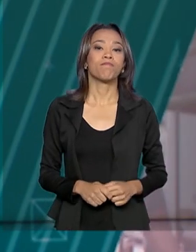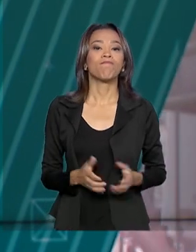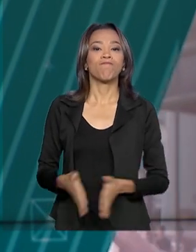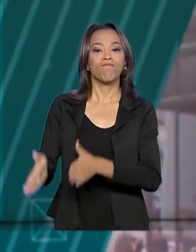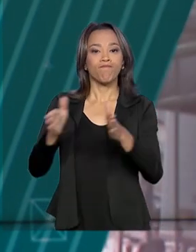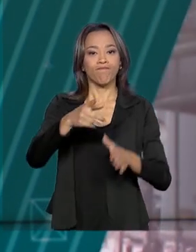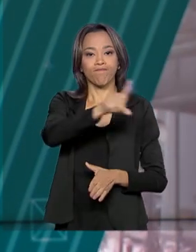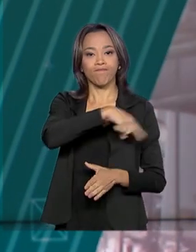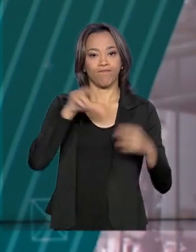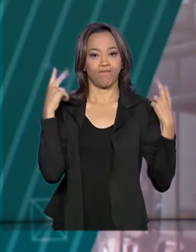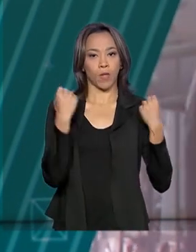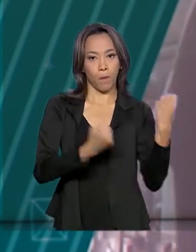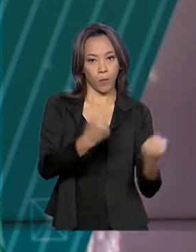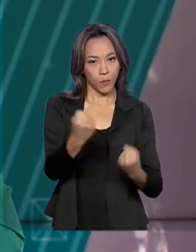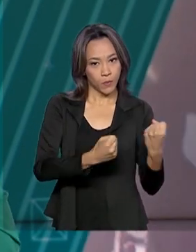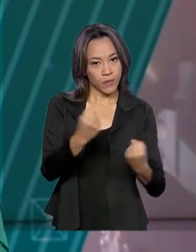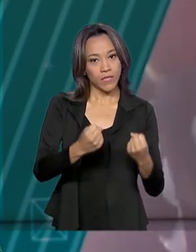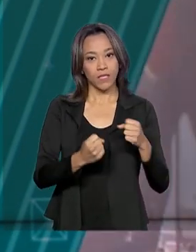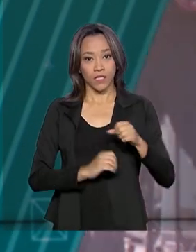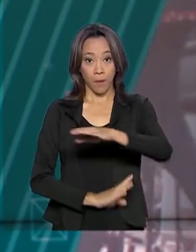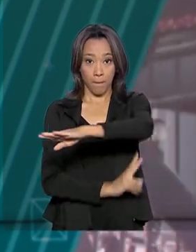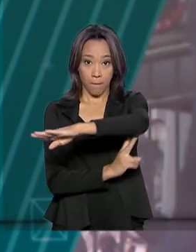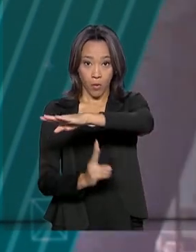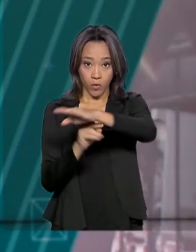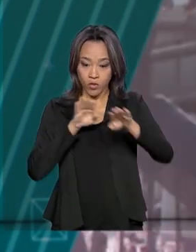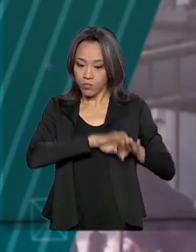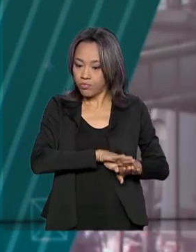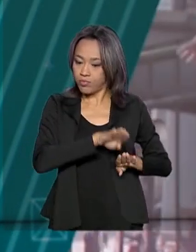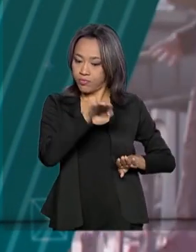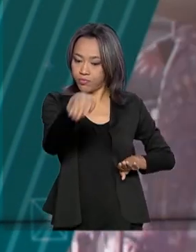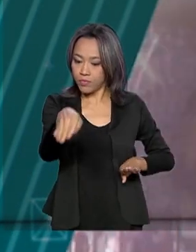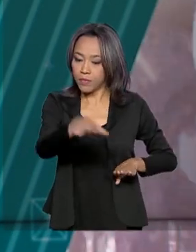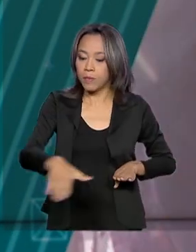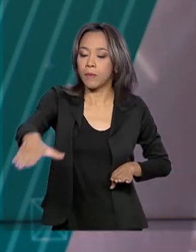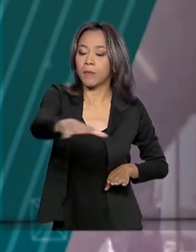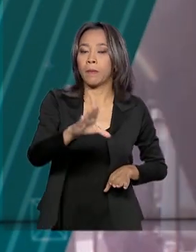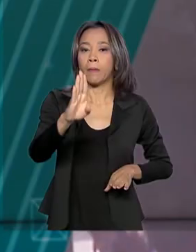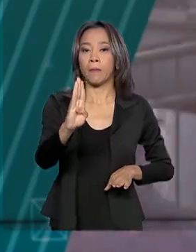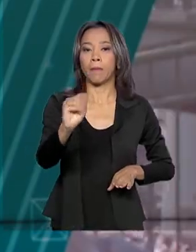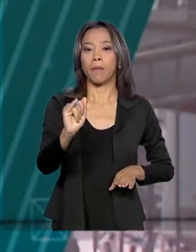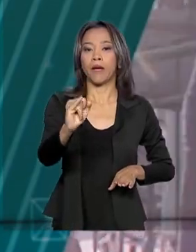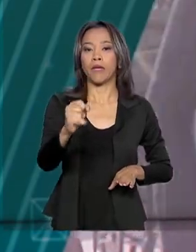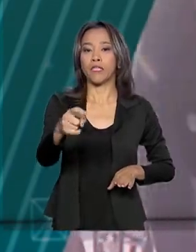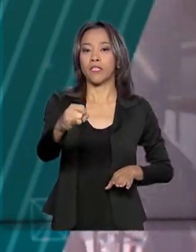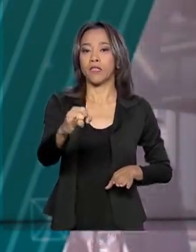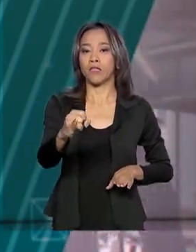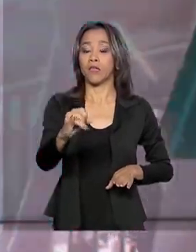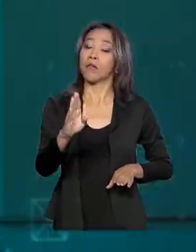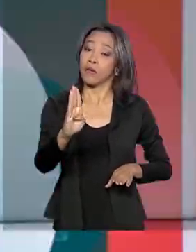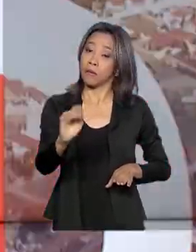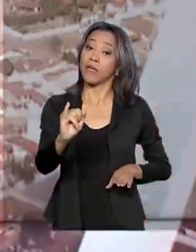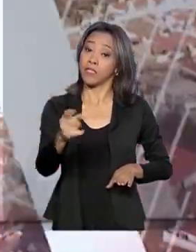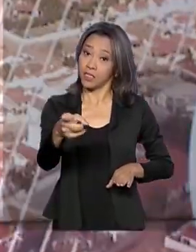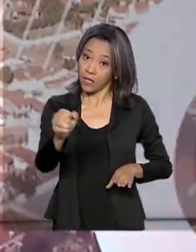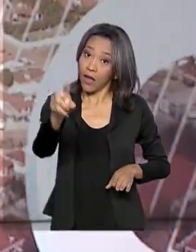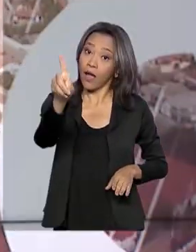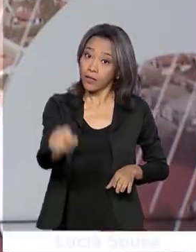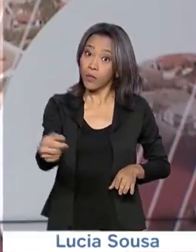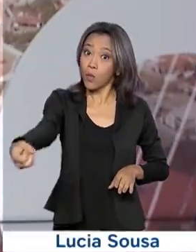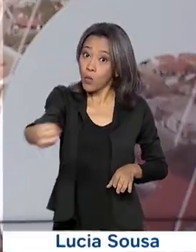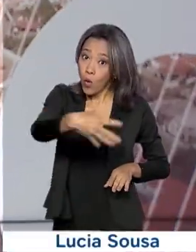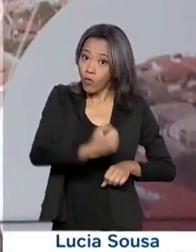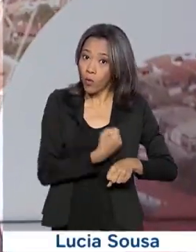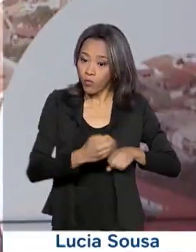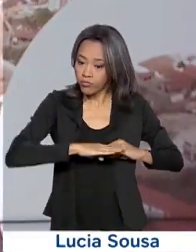Motoristas que atravessam a ponte Rio-Niterói rumo à Baixada Fluminense ganham um novo acesso à linha vermelha. A